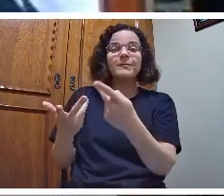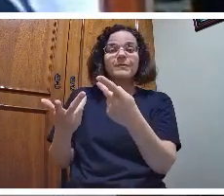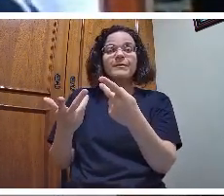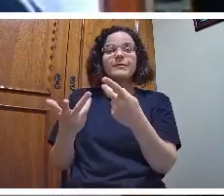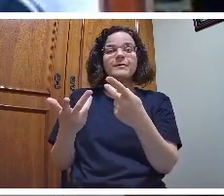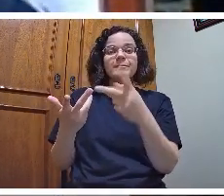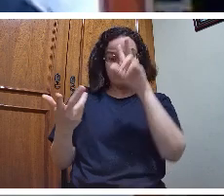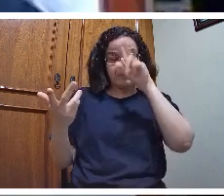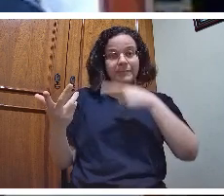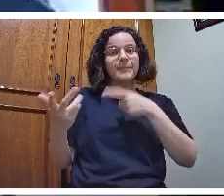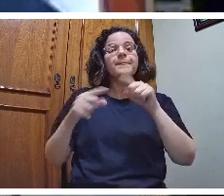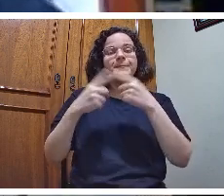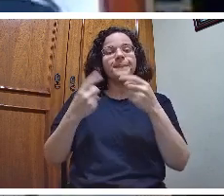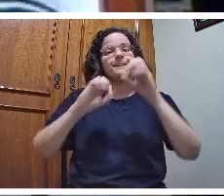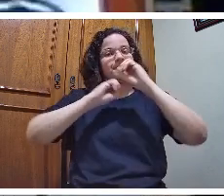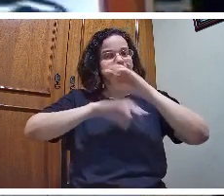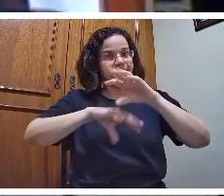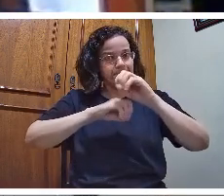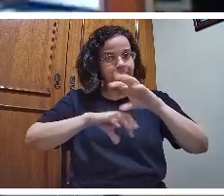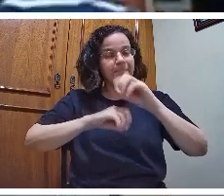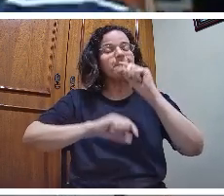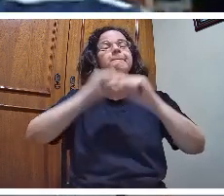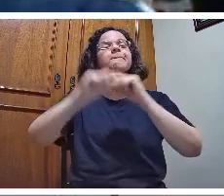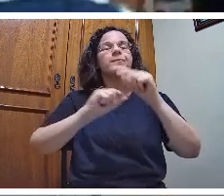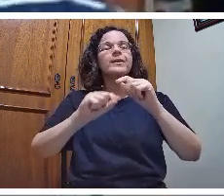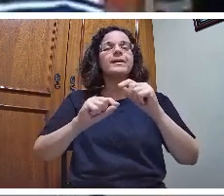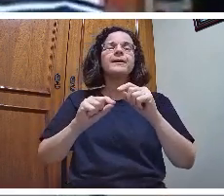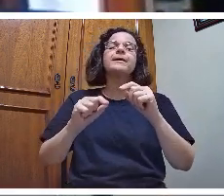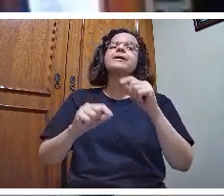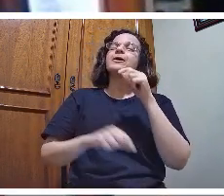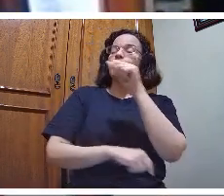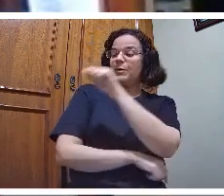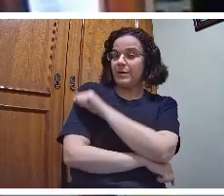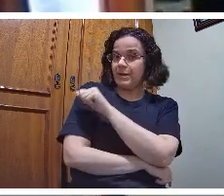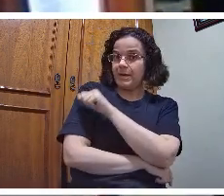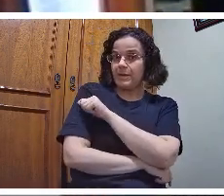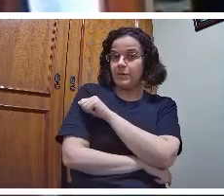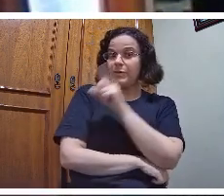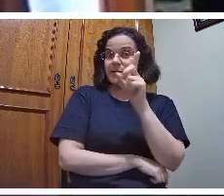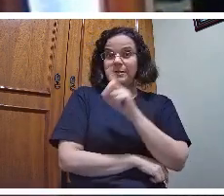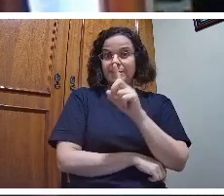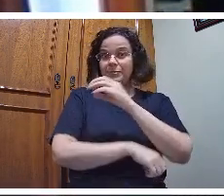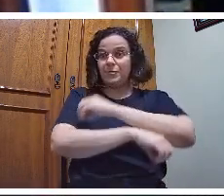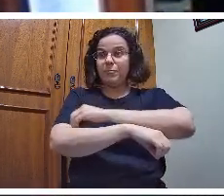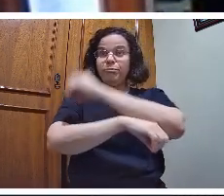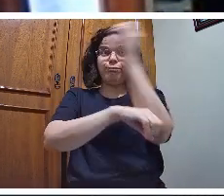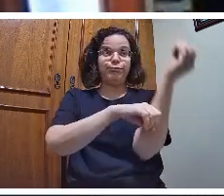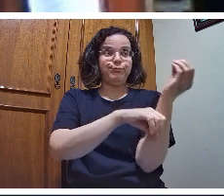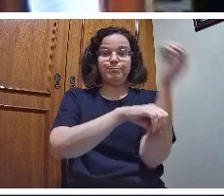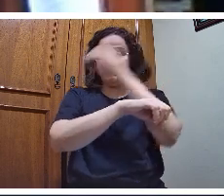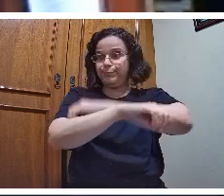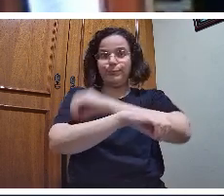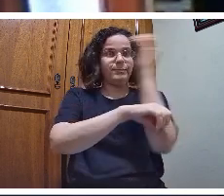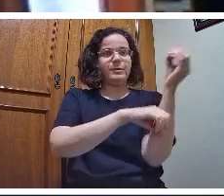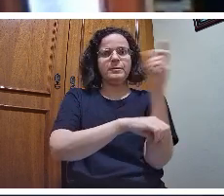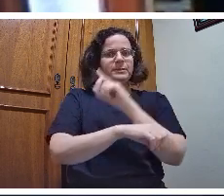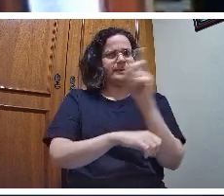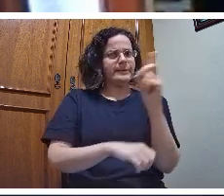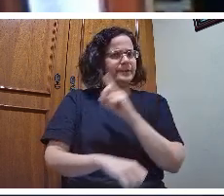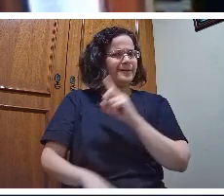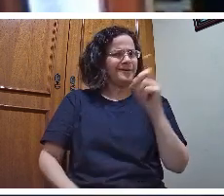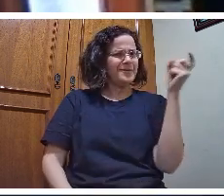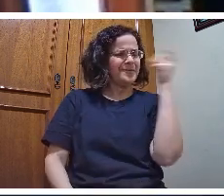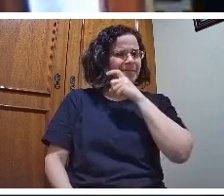Meu querido aluno, o sol não nasce, não sobe, não desce, tudo isso é mentira. É aparência. Parece que... E aí